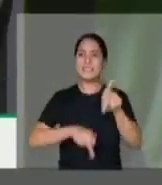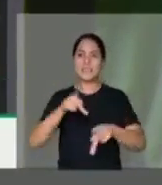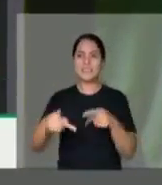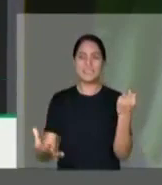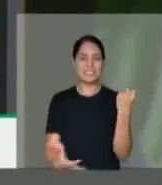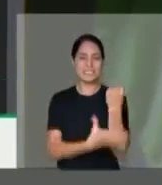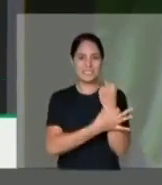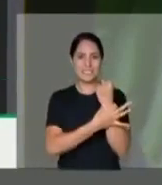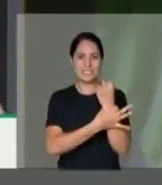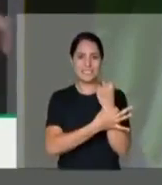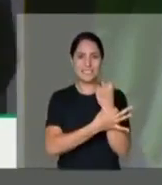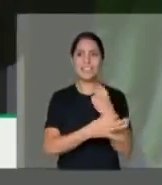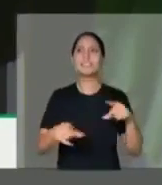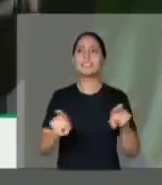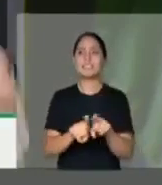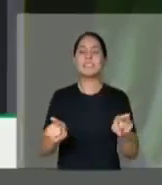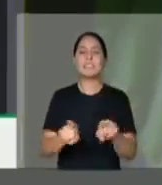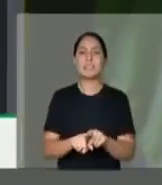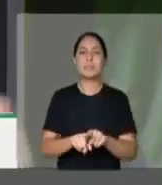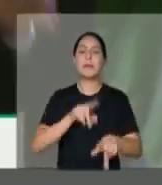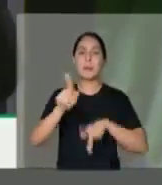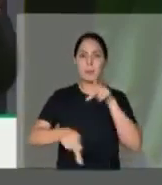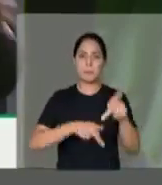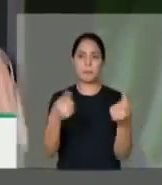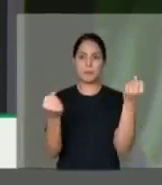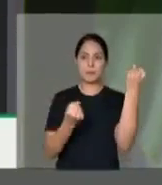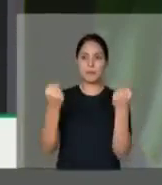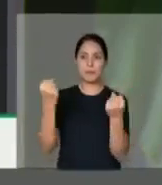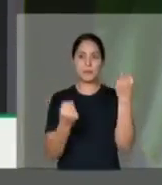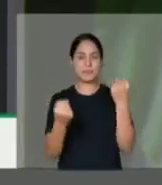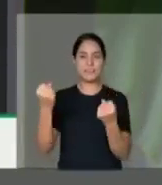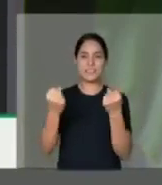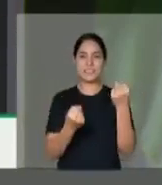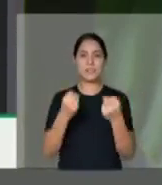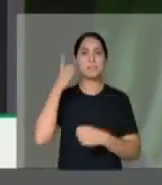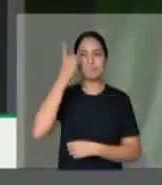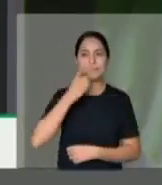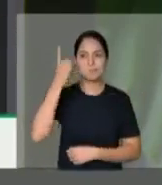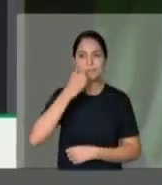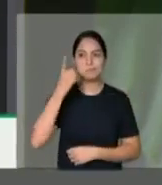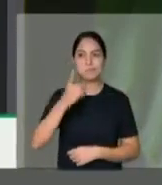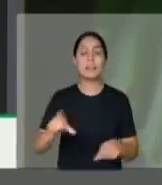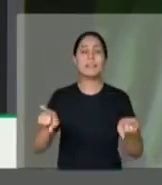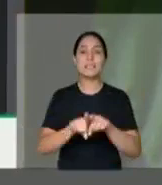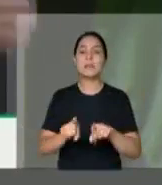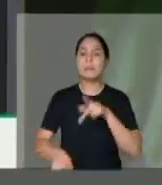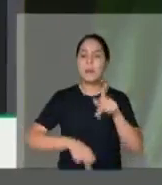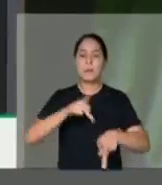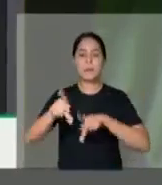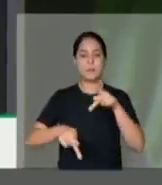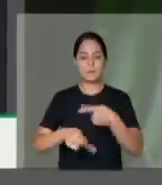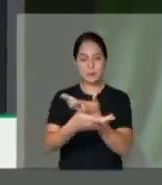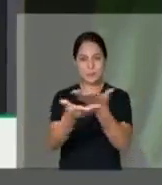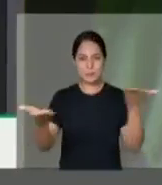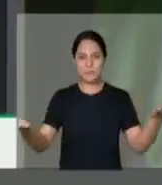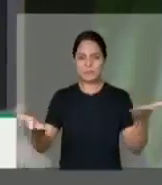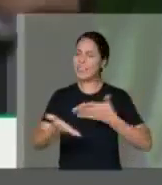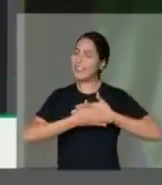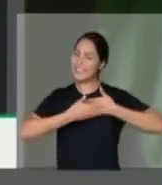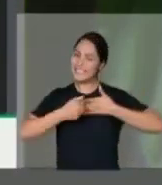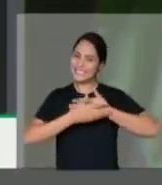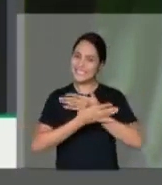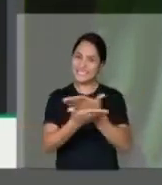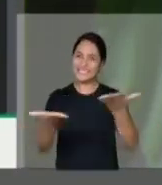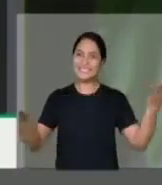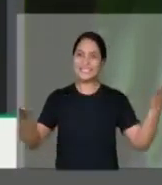que faz a segurança do carro, dos carros dos deputados, faz a segurança do parlamentar. Enfim, só tenho que agradecer o carinho de